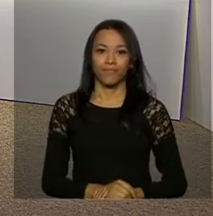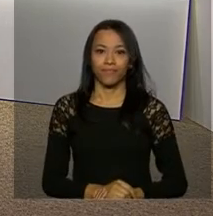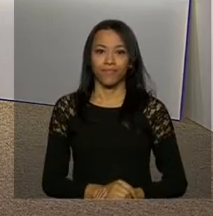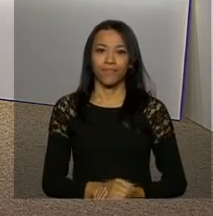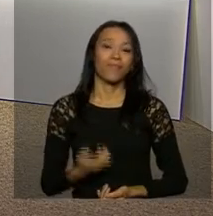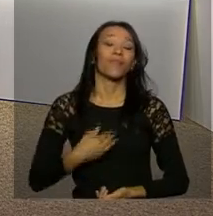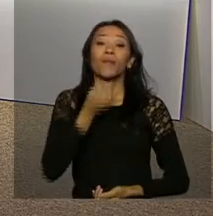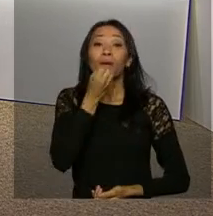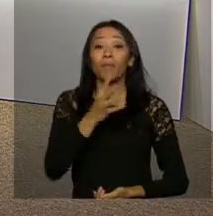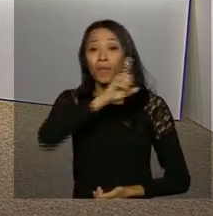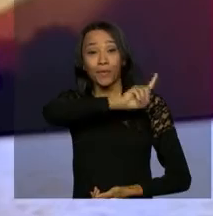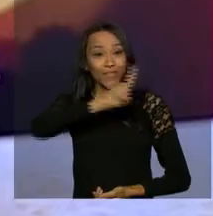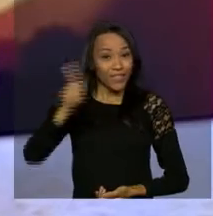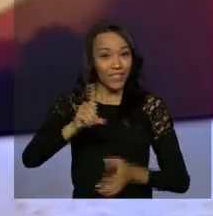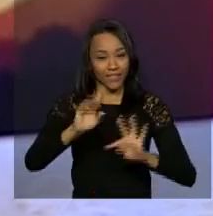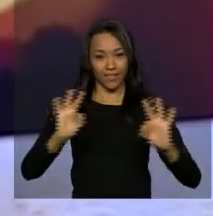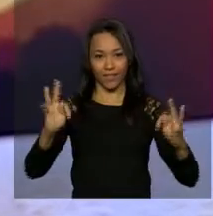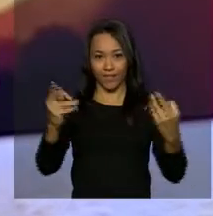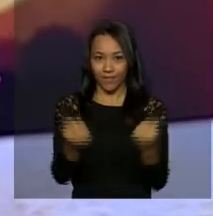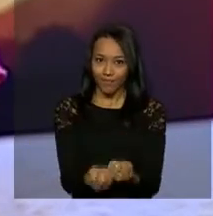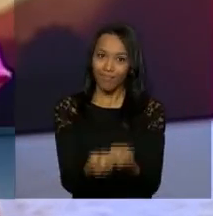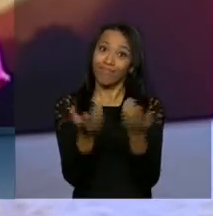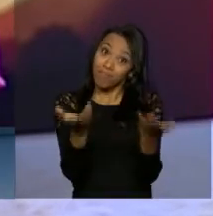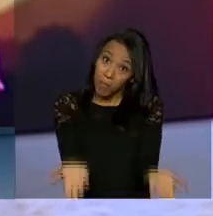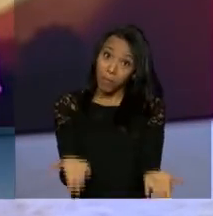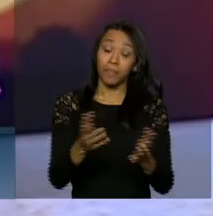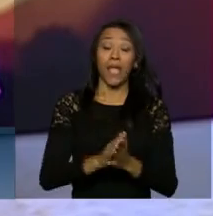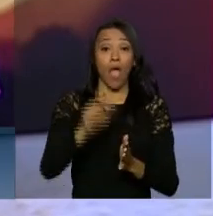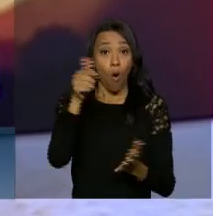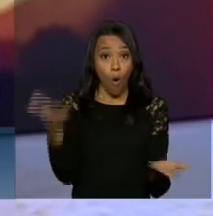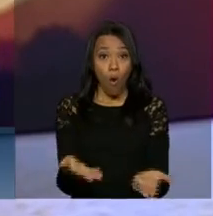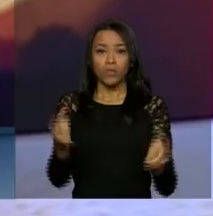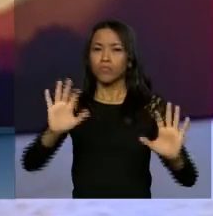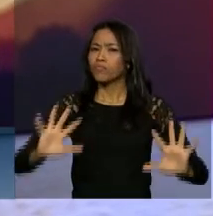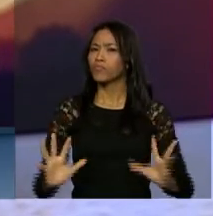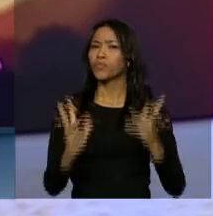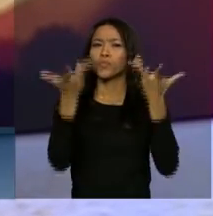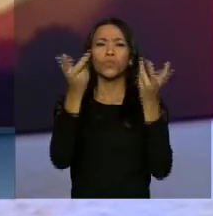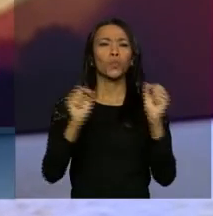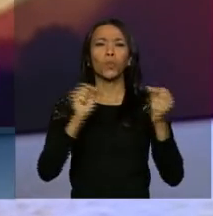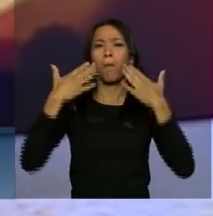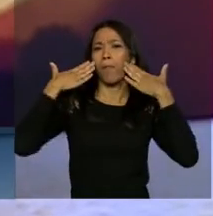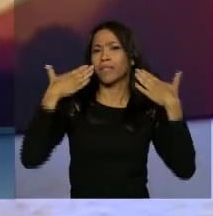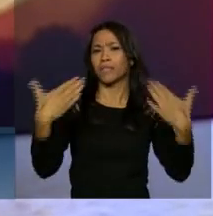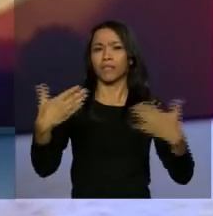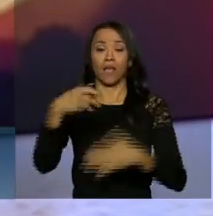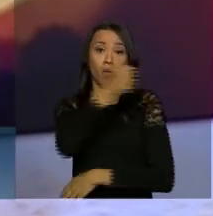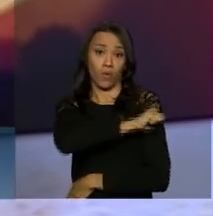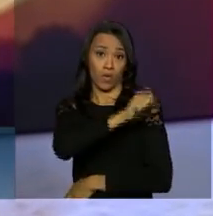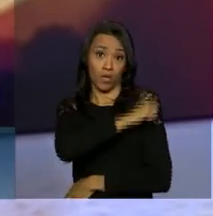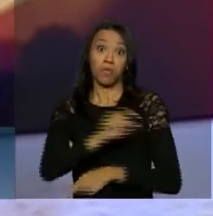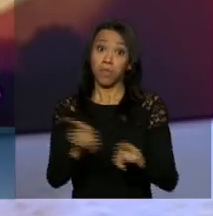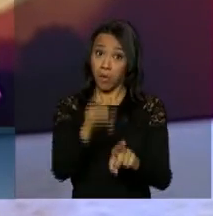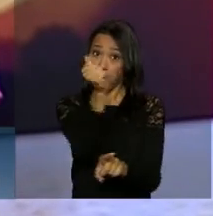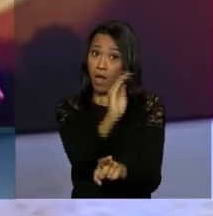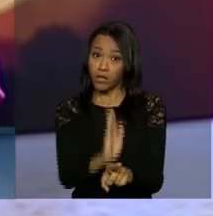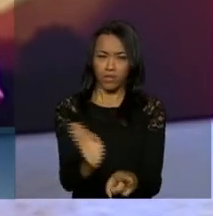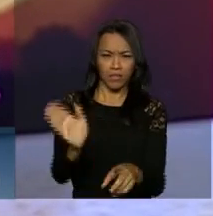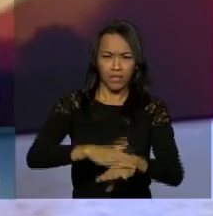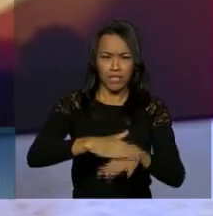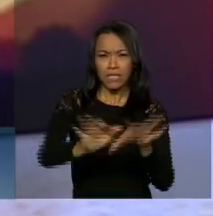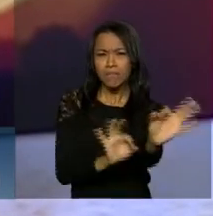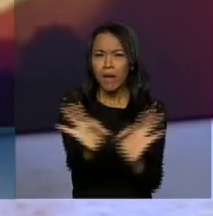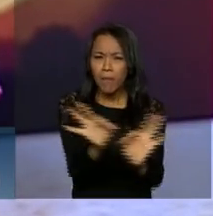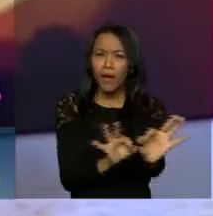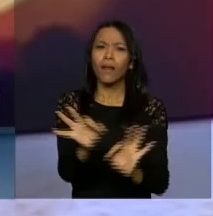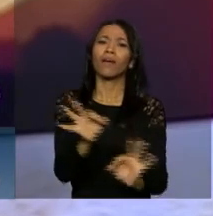Bom dia, Daniela, e bom dia a todos. Bom, esse evento vai destacar como o Rio de Janeiro e o Brasil inteiro estão se preparando para